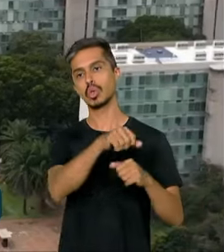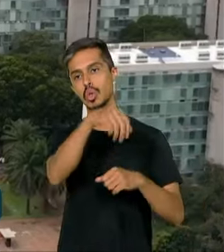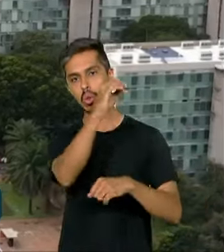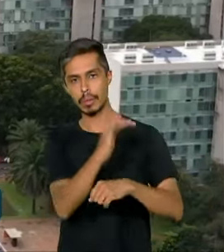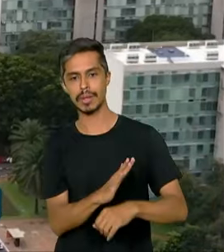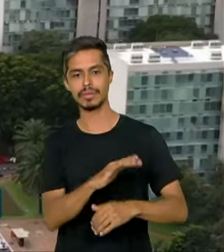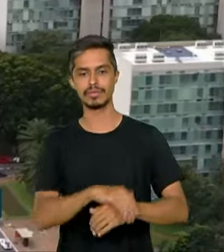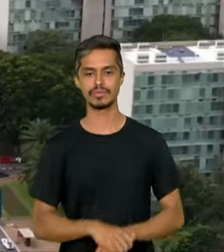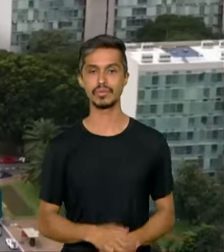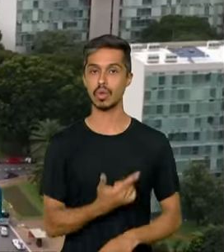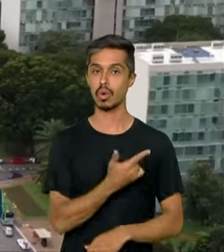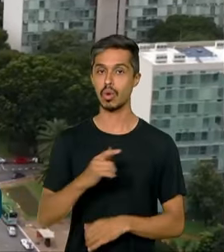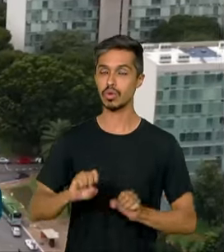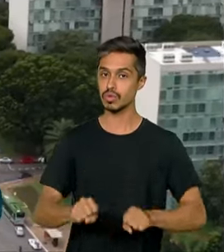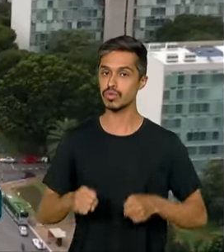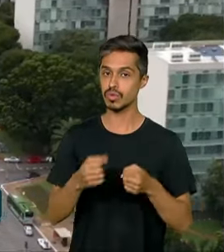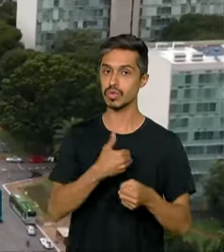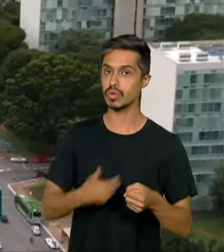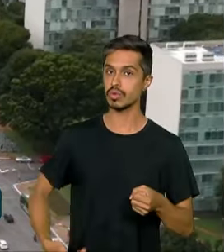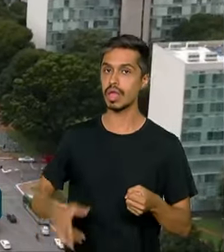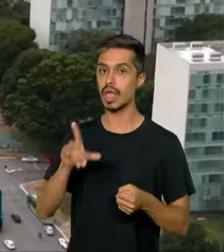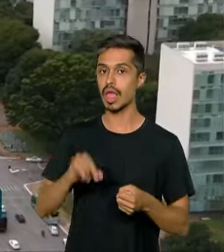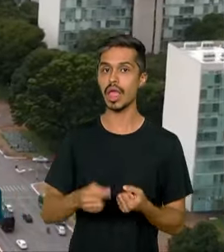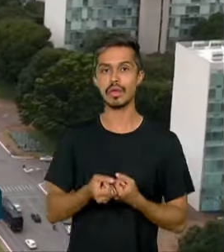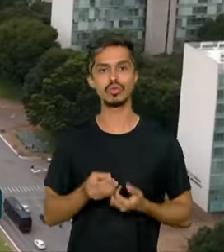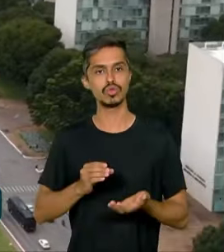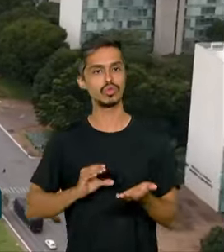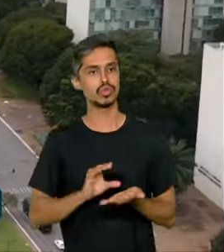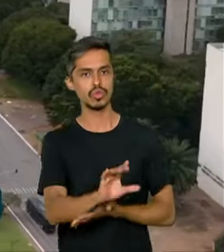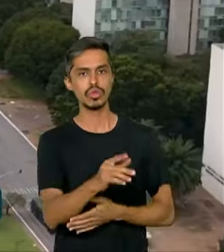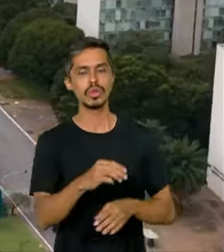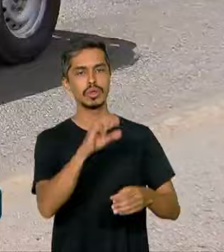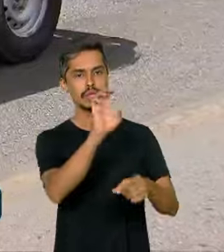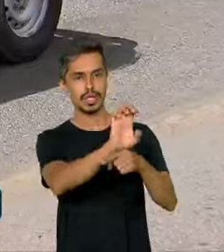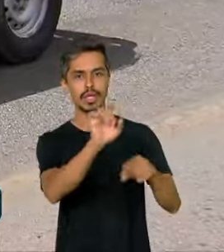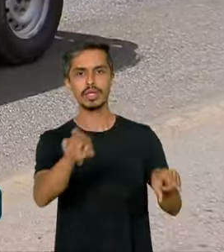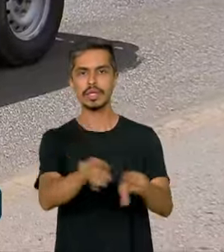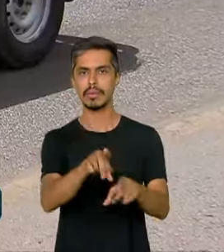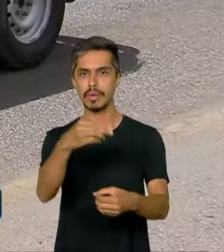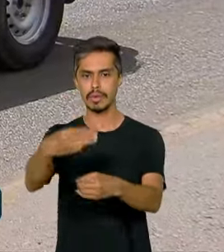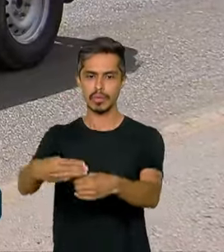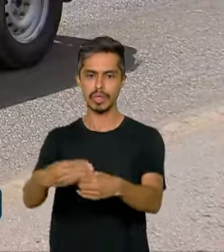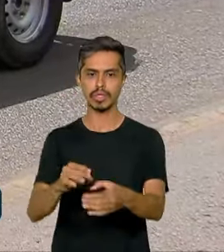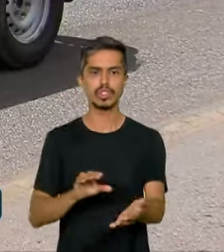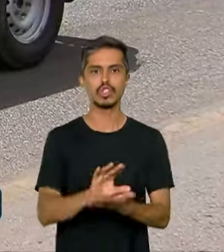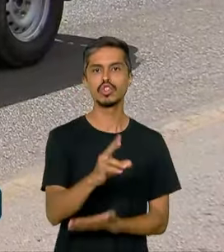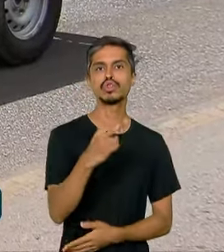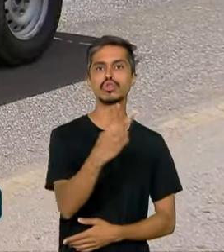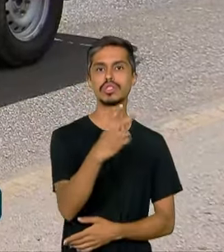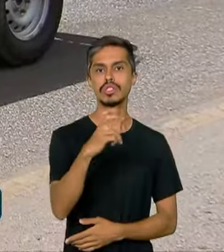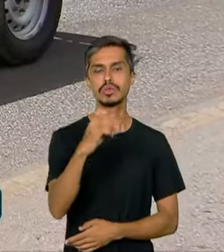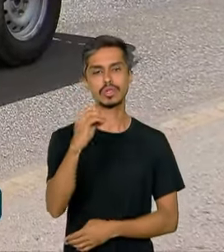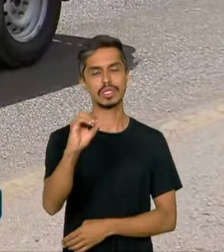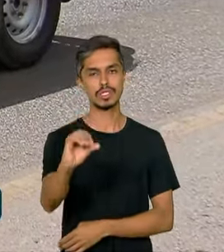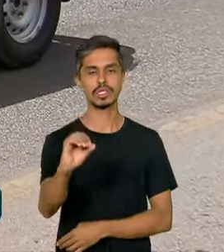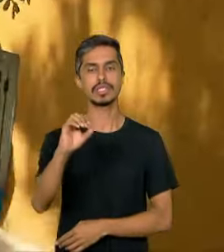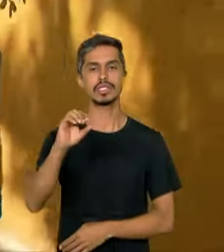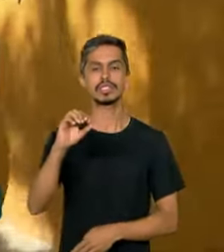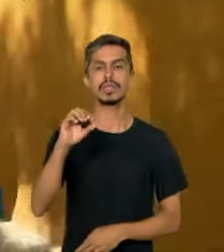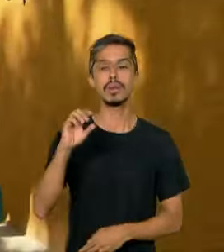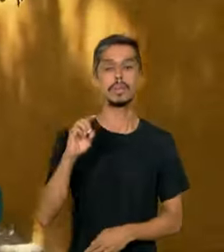Outra ação do governo foi o repasse para estados e municípios de R$ 256 milhões